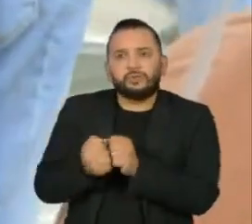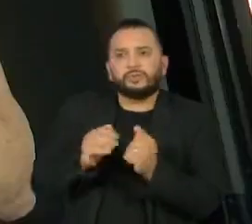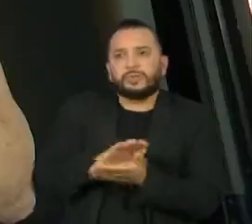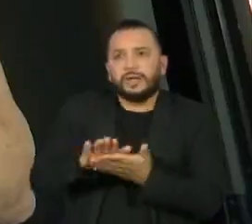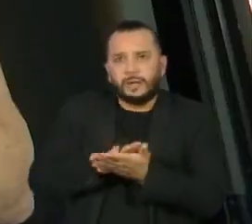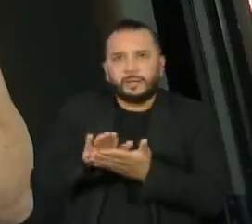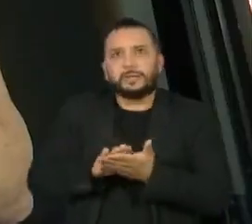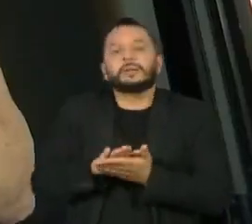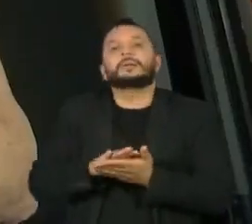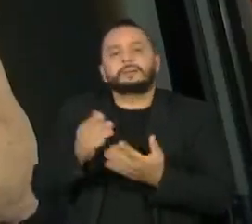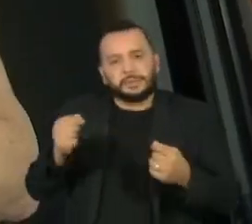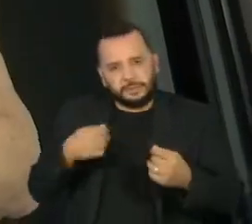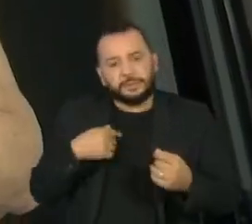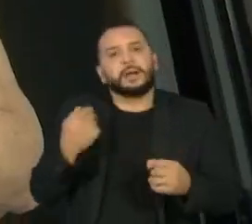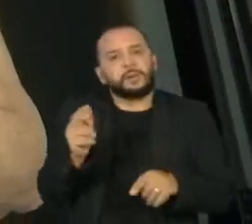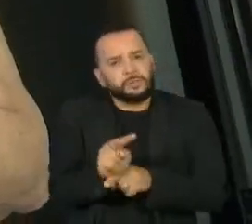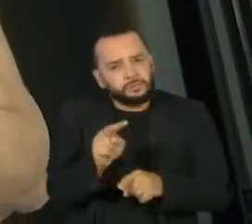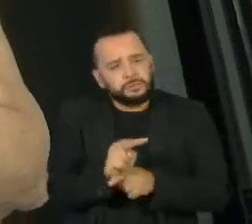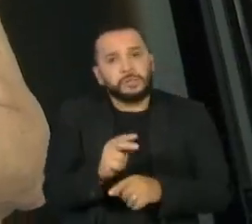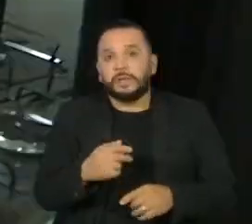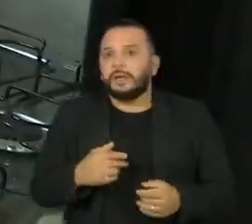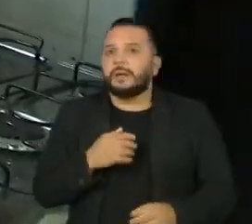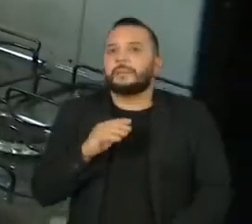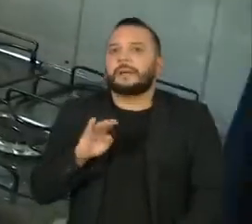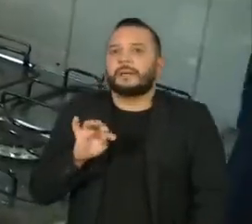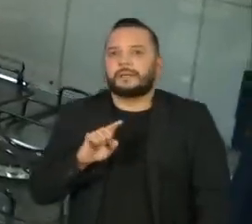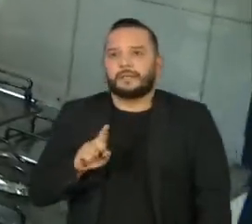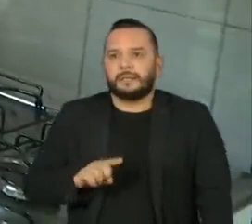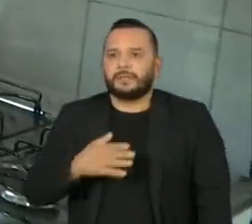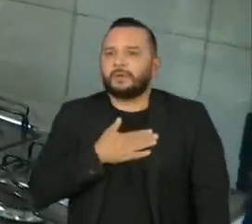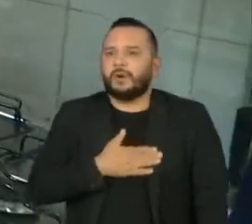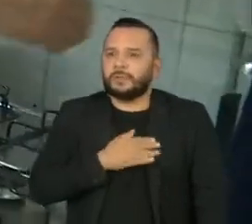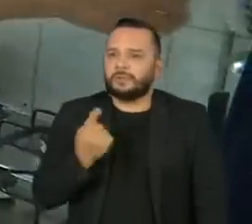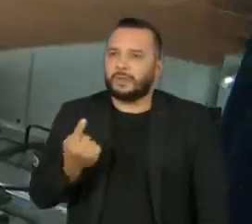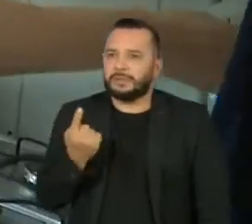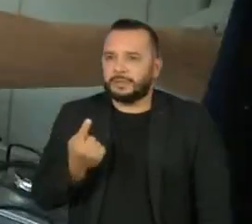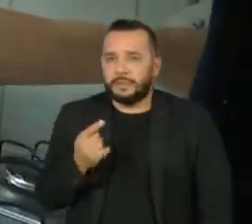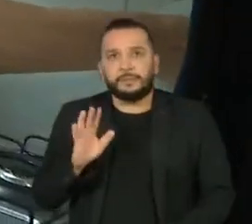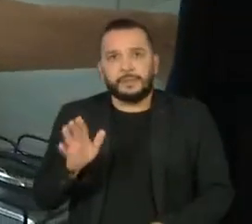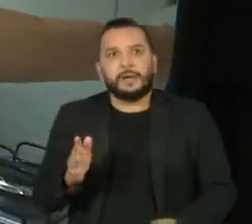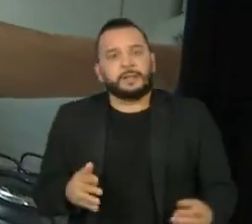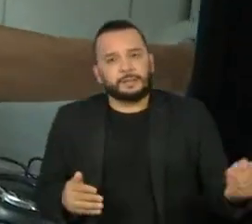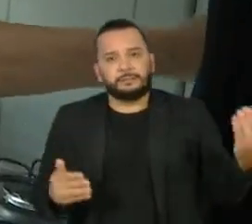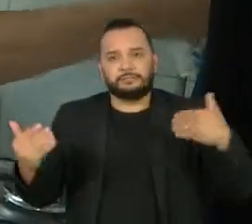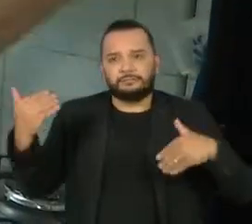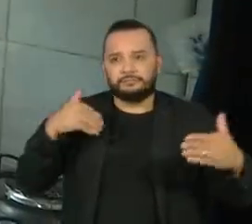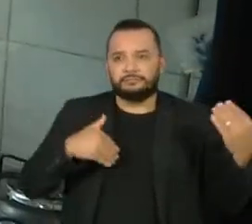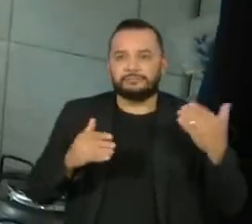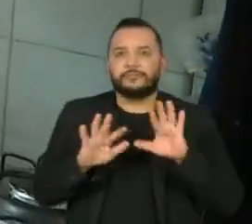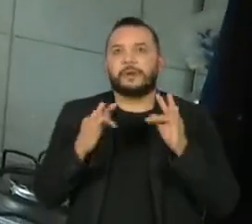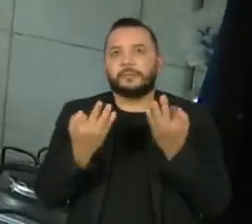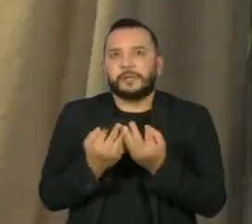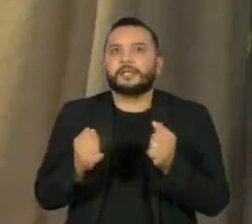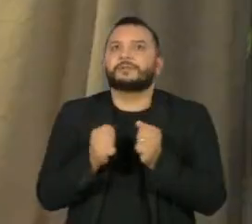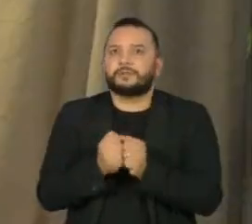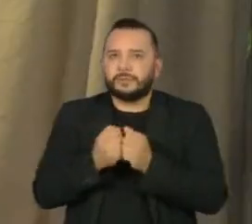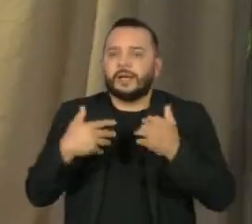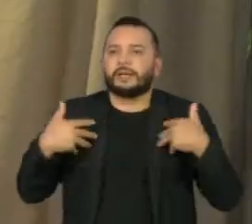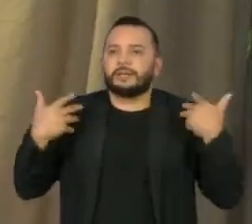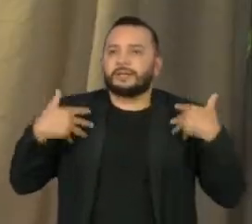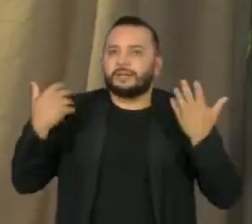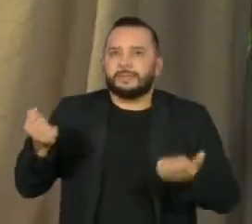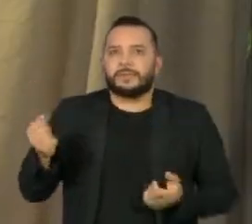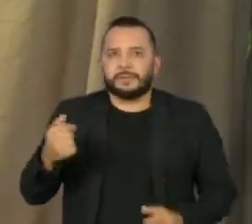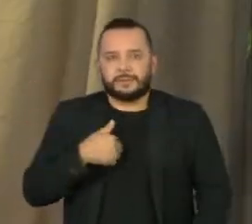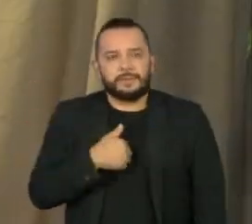importante. Dona Beatriz gosta de ficar sozinha, mas também se anima quando tem a companhia da família ao redor da mesa. Quando é